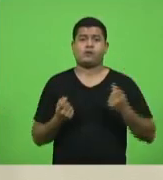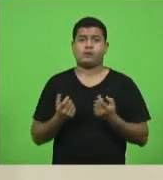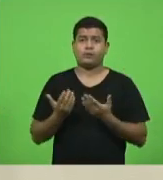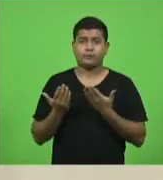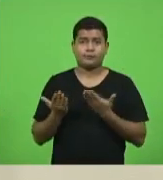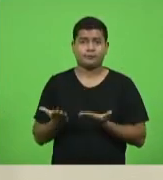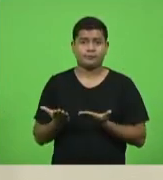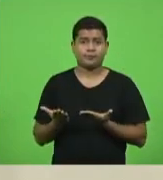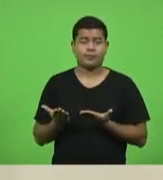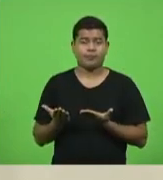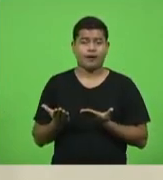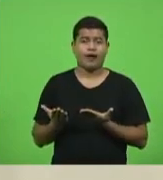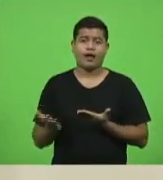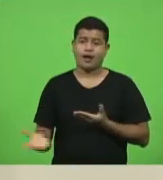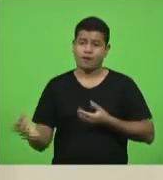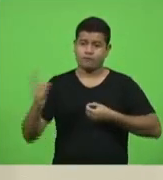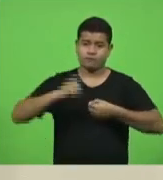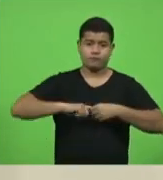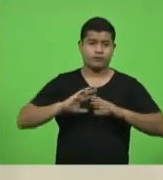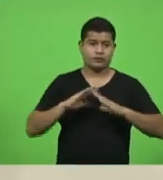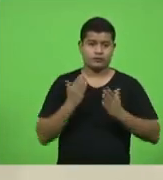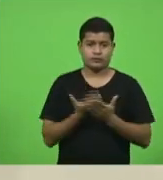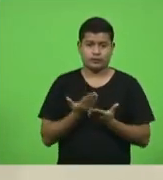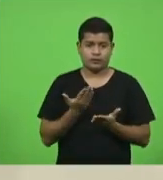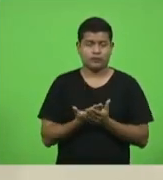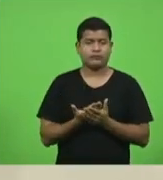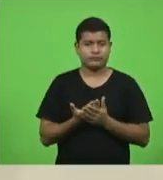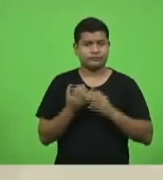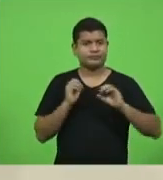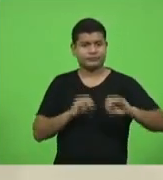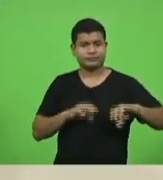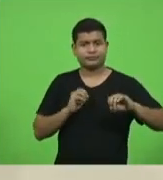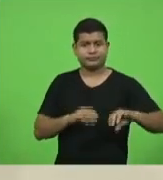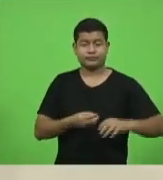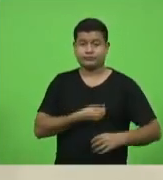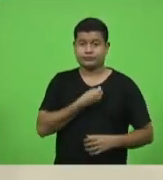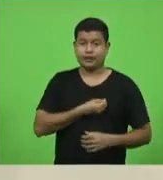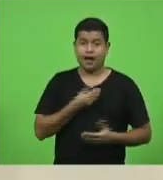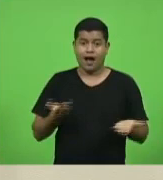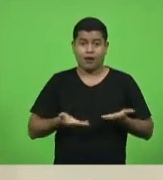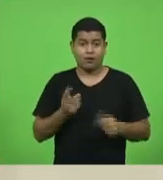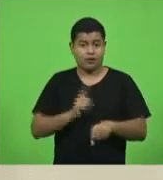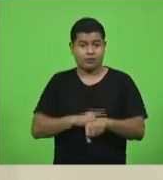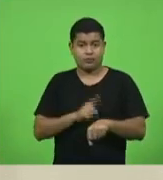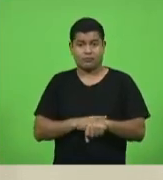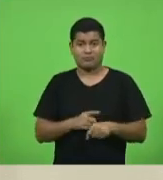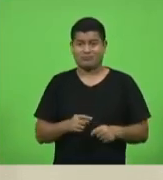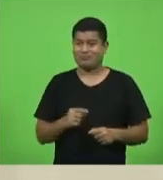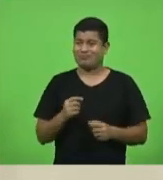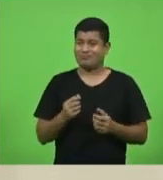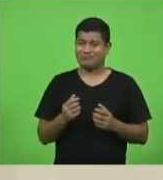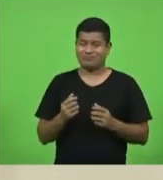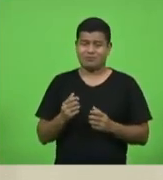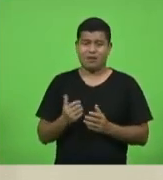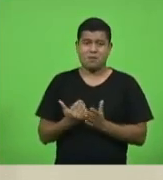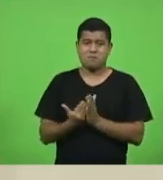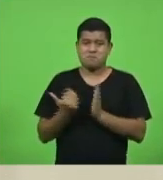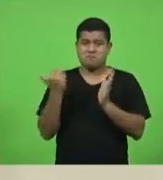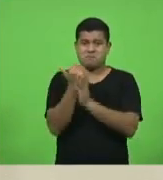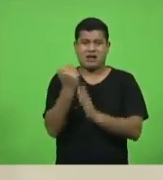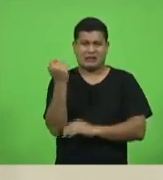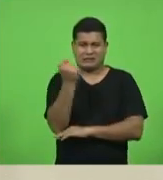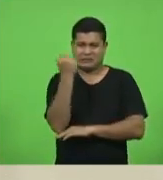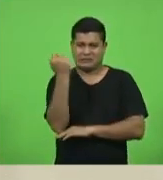de retorno presencial às escolas, neste momento de agravamento da crise em